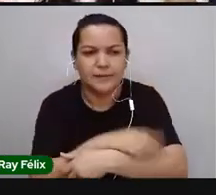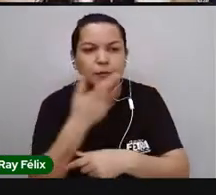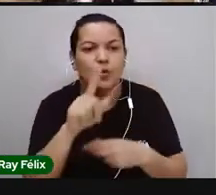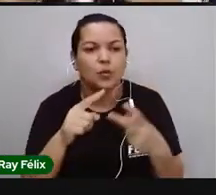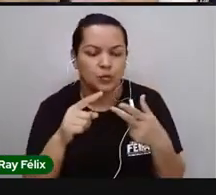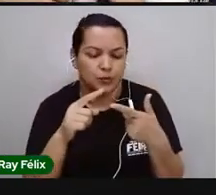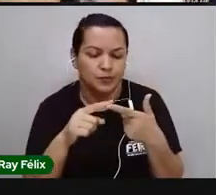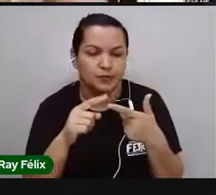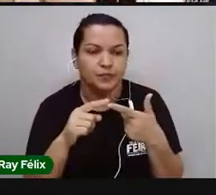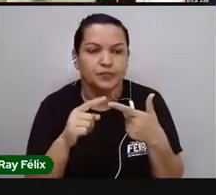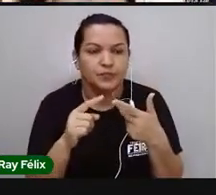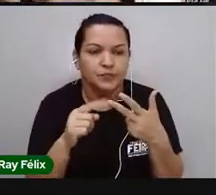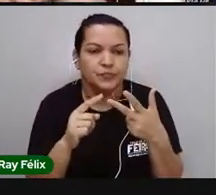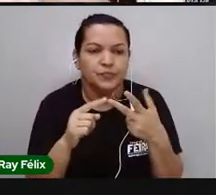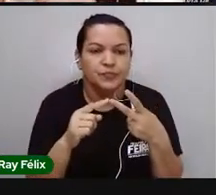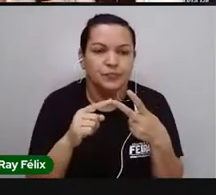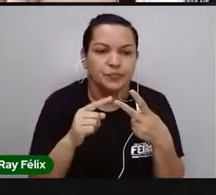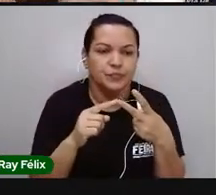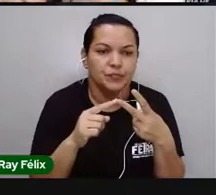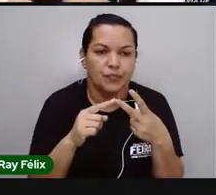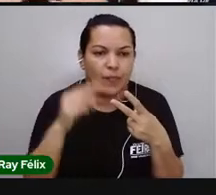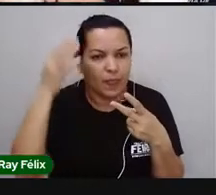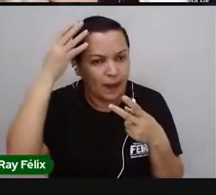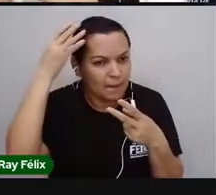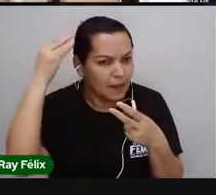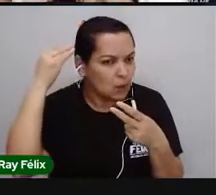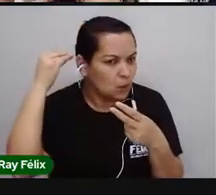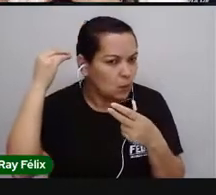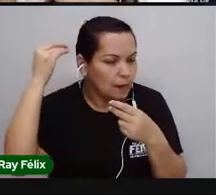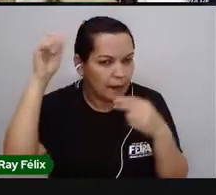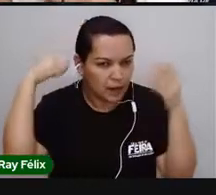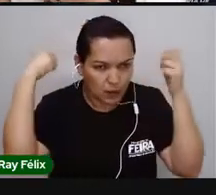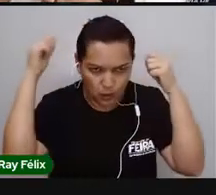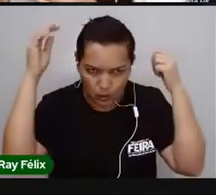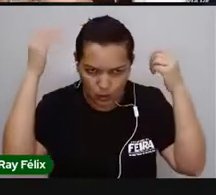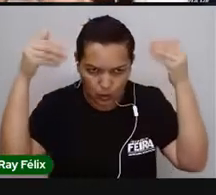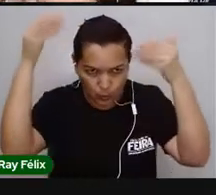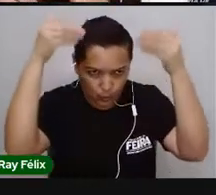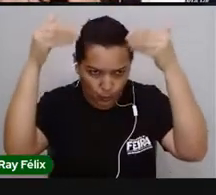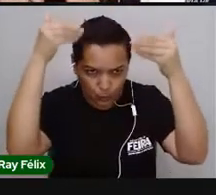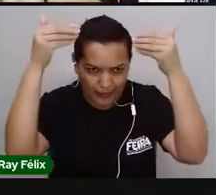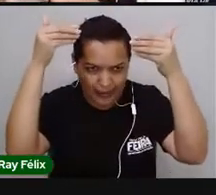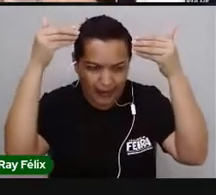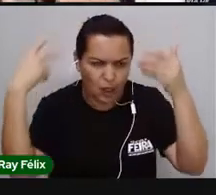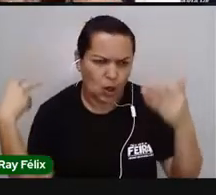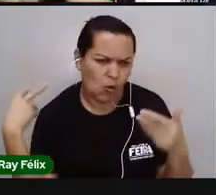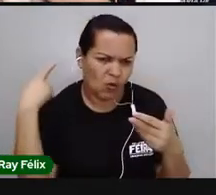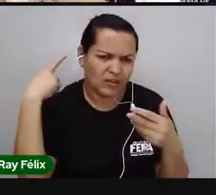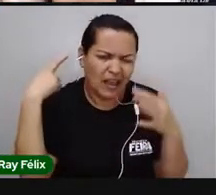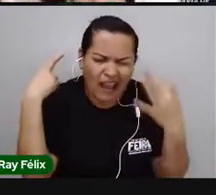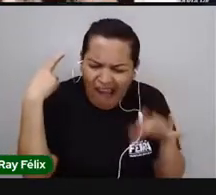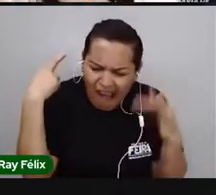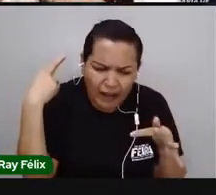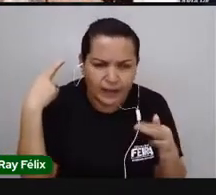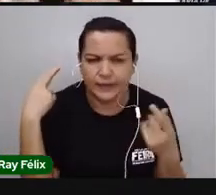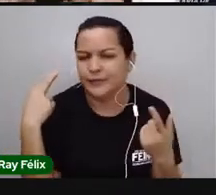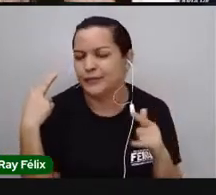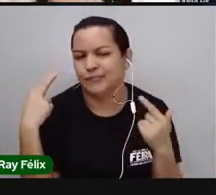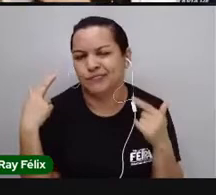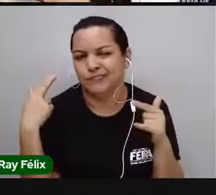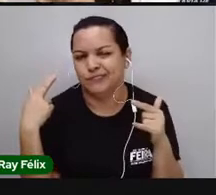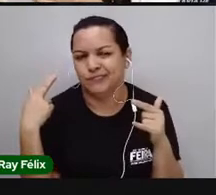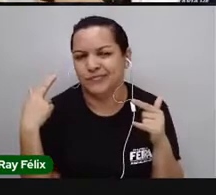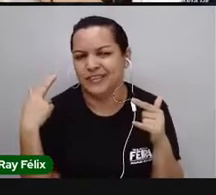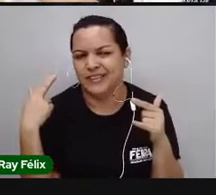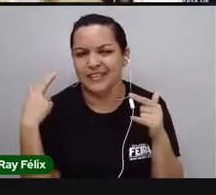nosso cabelo, isso daqui... Se eu cortar meu cabelo agora, eu vou sentir dor? Não. Por quê? Porque essa parte aqui do nosso